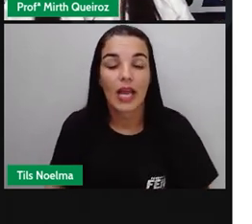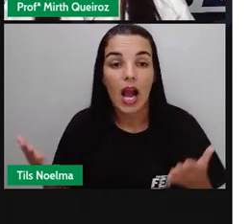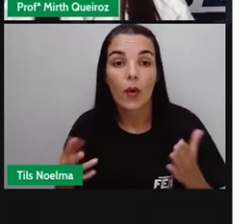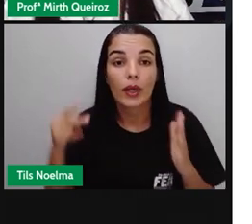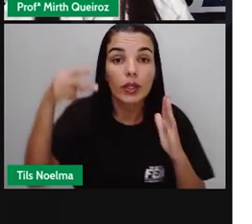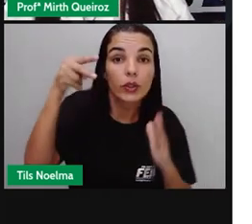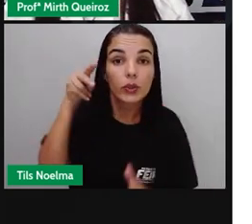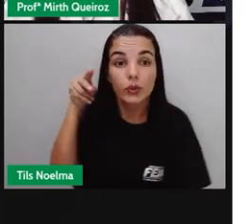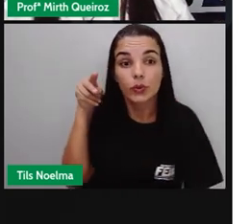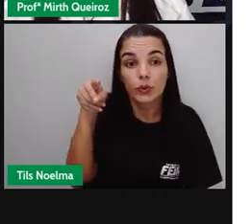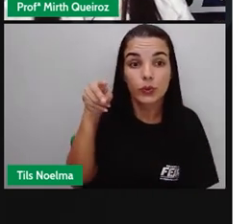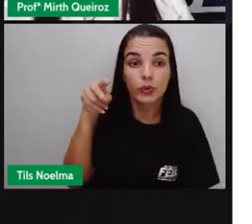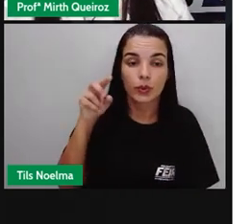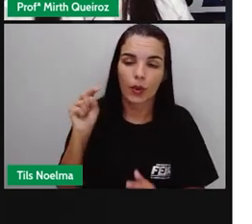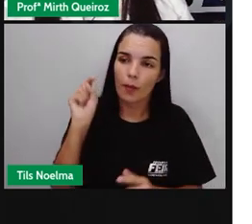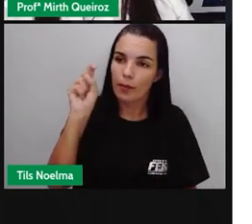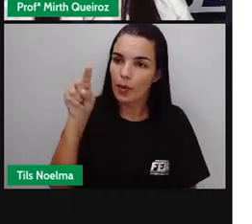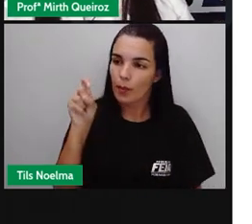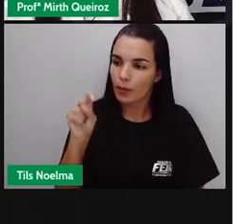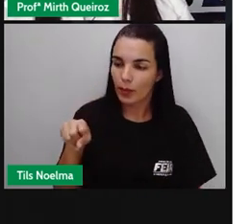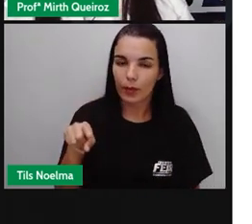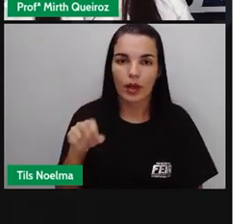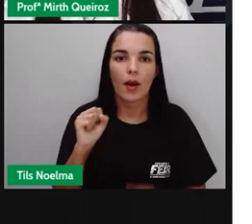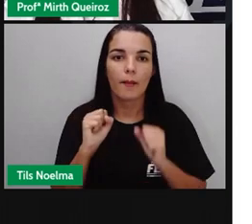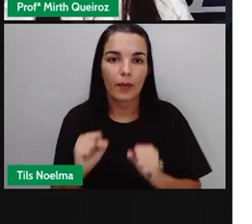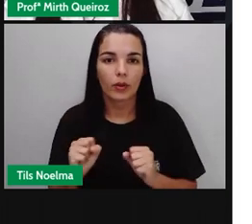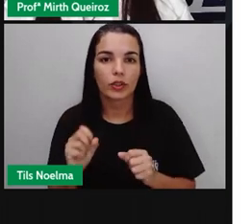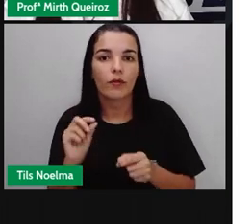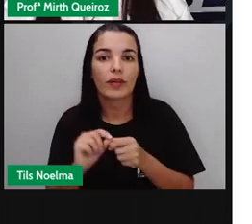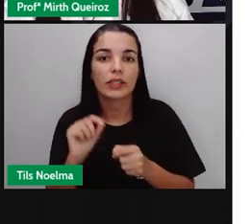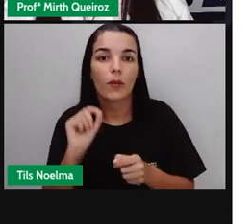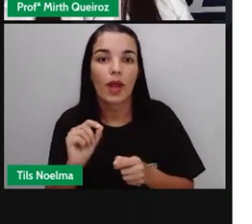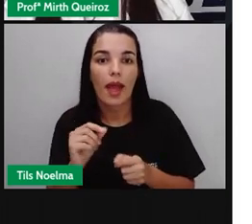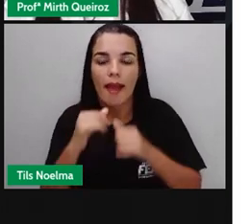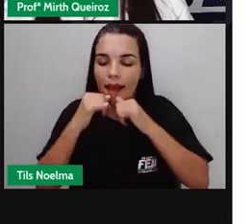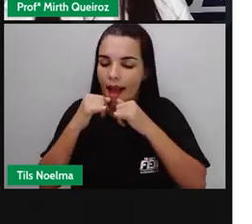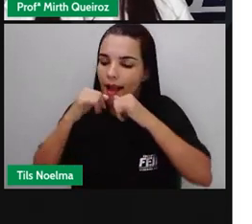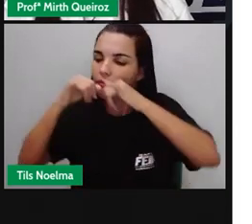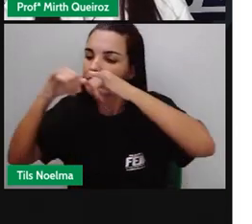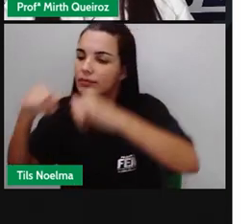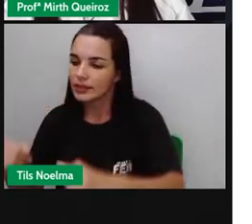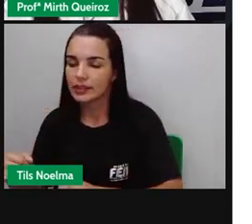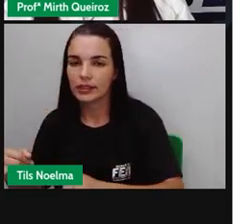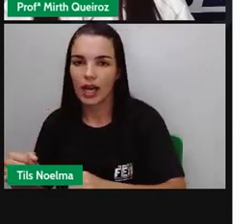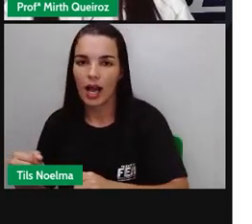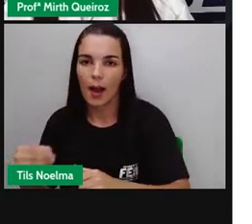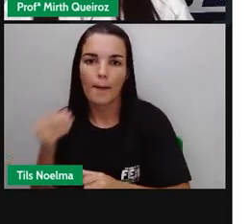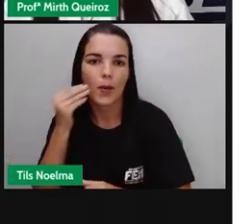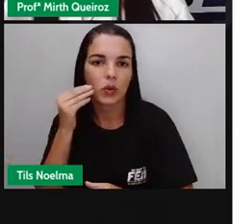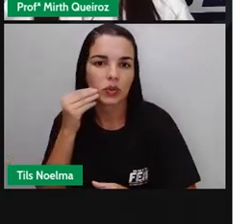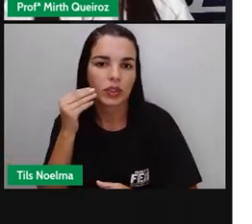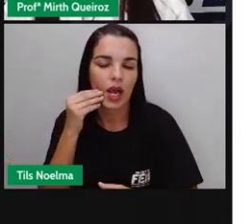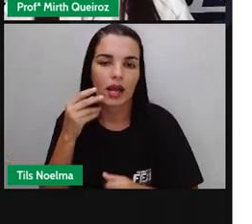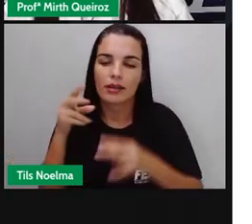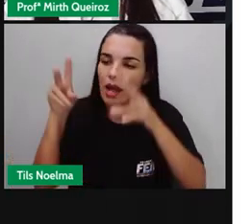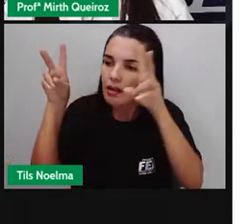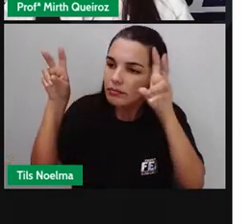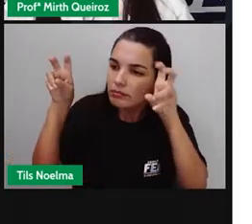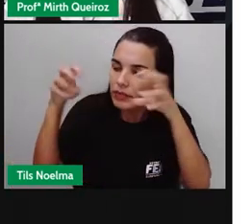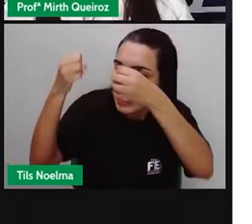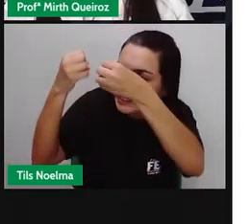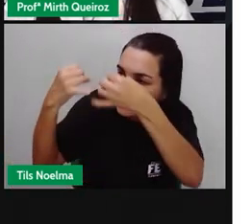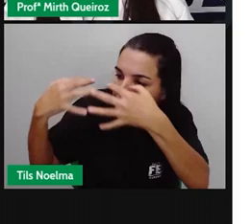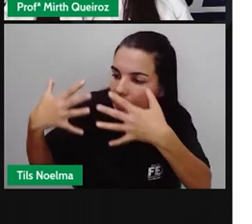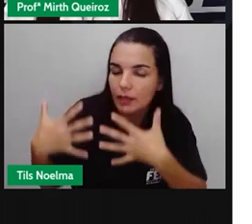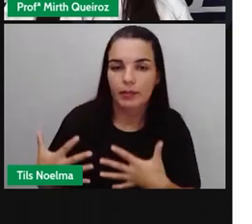Dois pontos. Ele é empregado para introduzir falas de personagens, citação, explicação